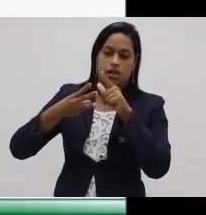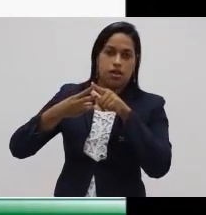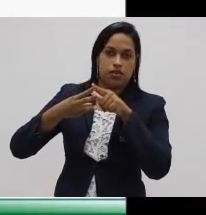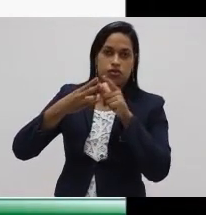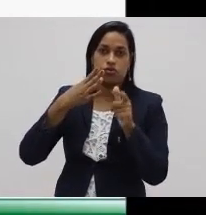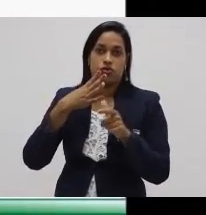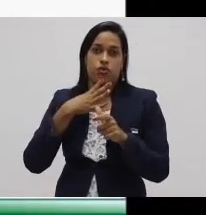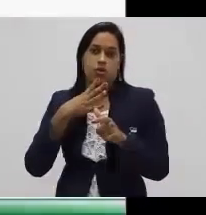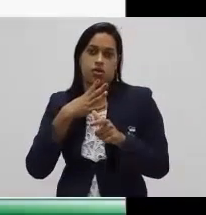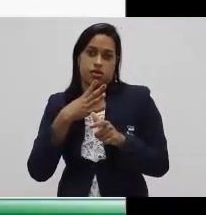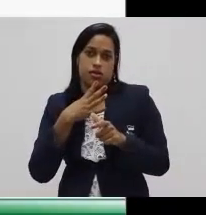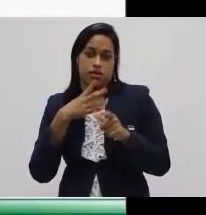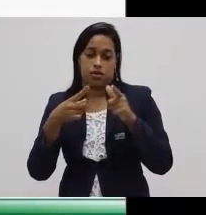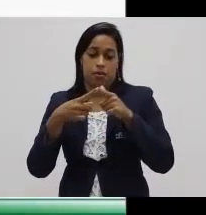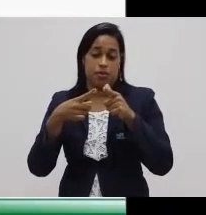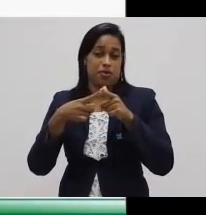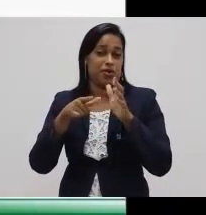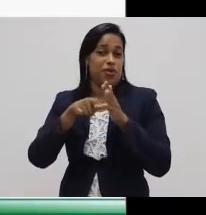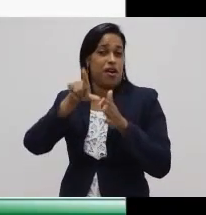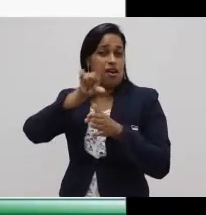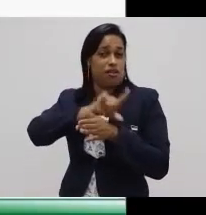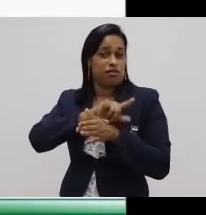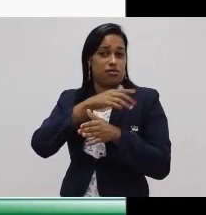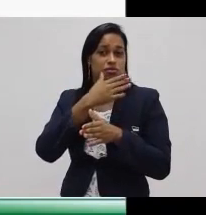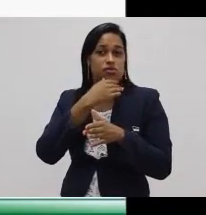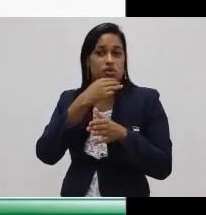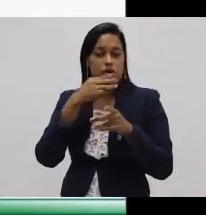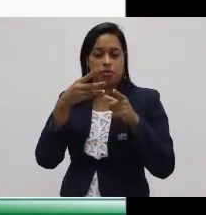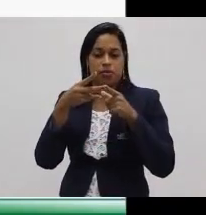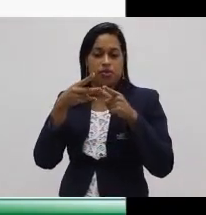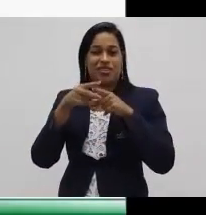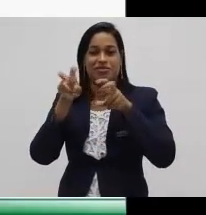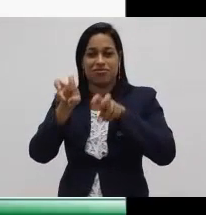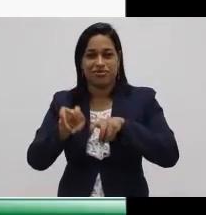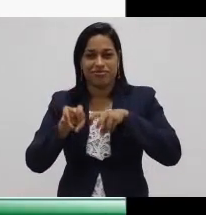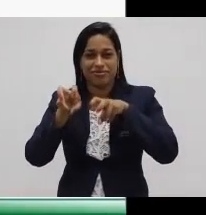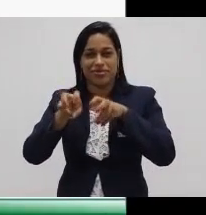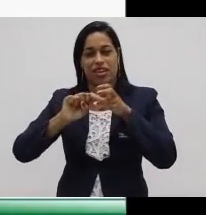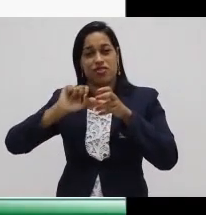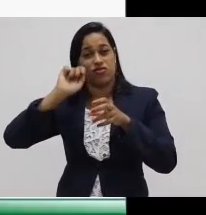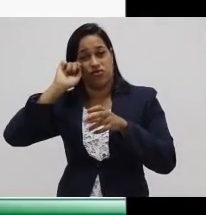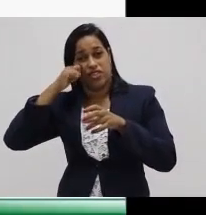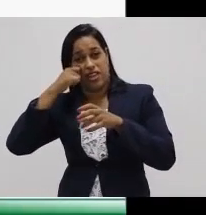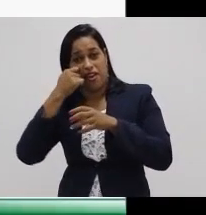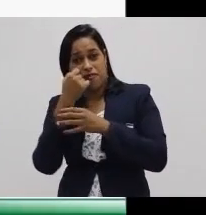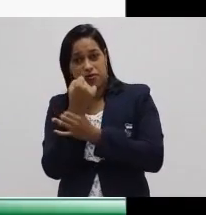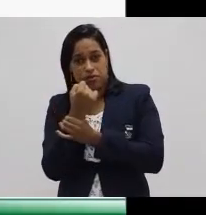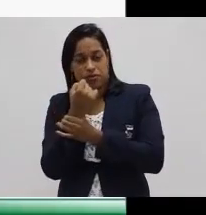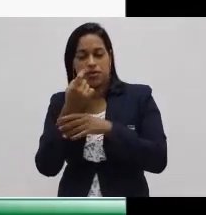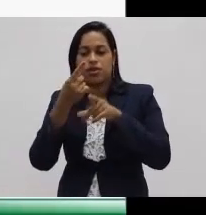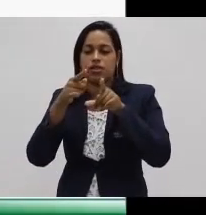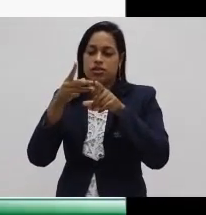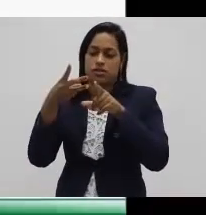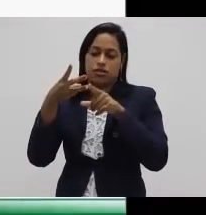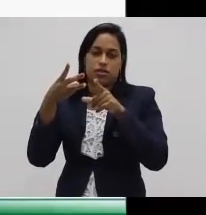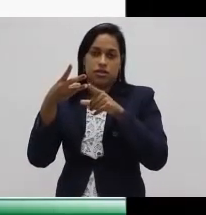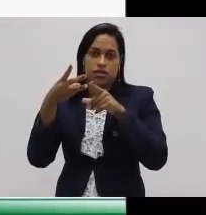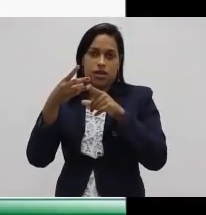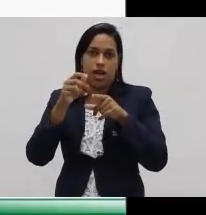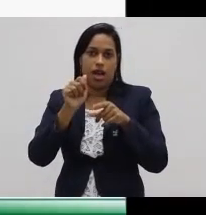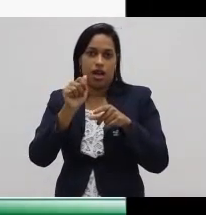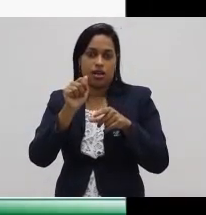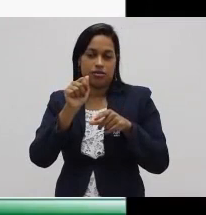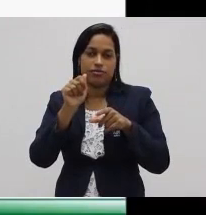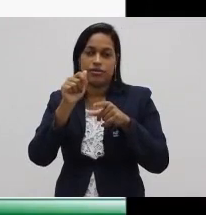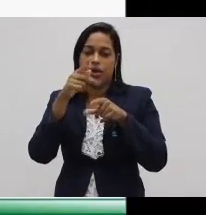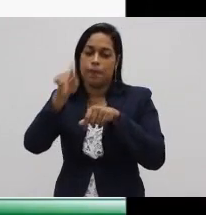o modo de produção primitiva, o modo de produção escravista ou escravagista, o modo de produção asiático,